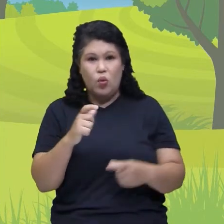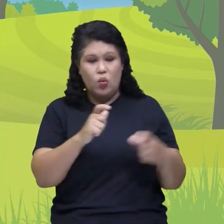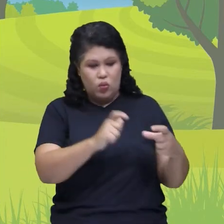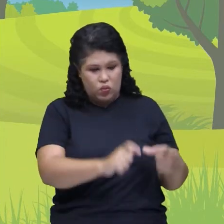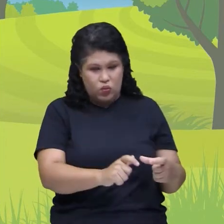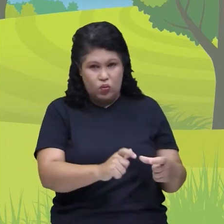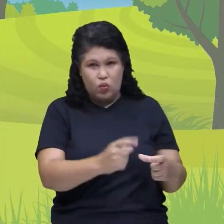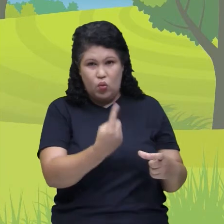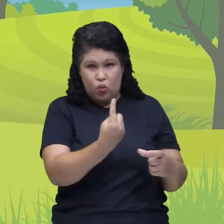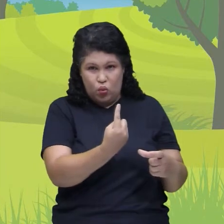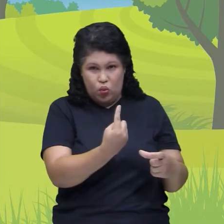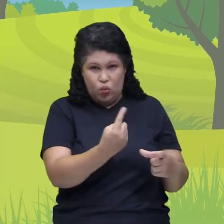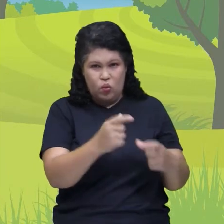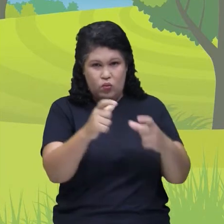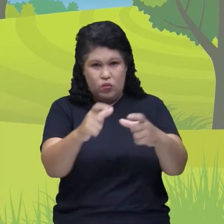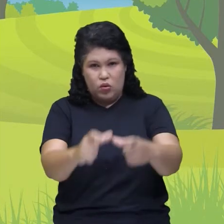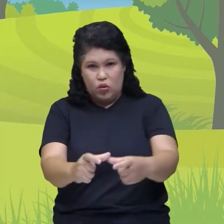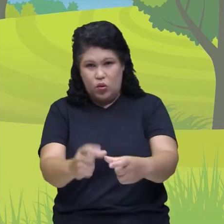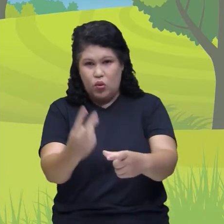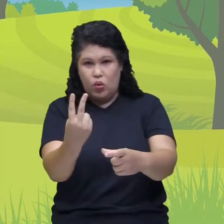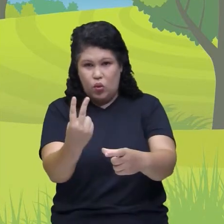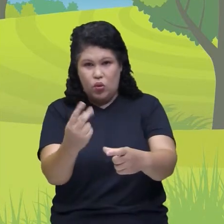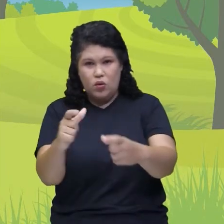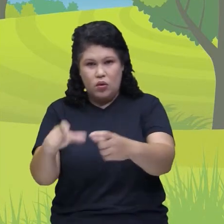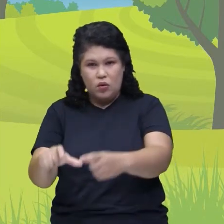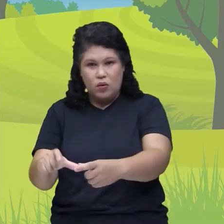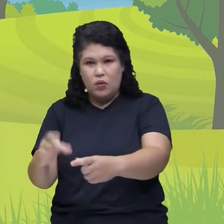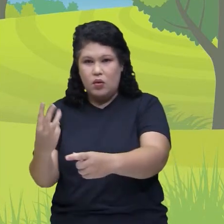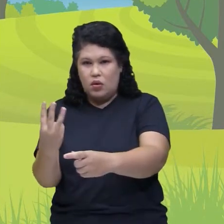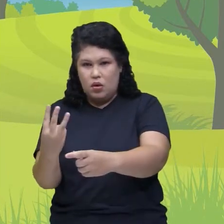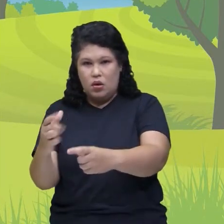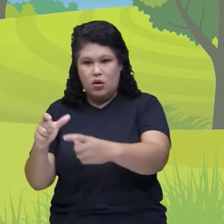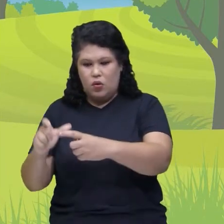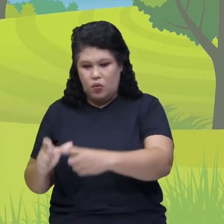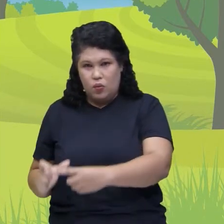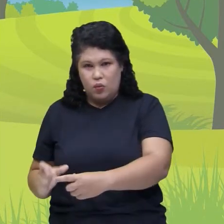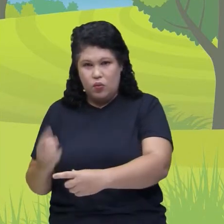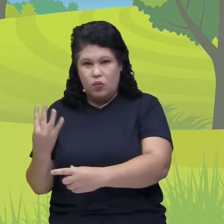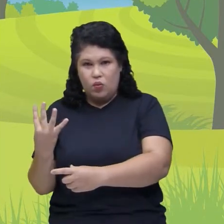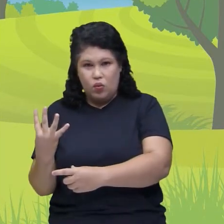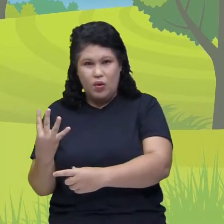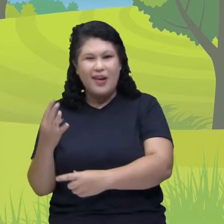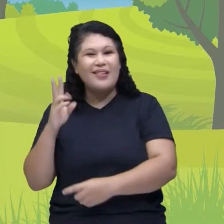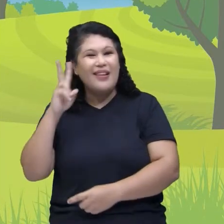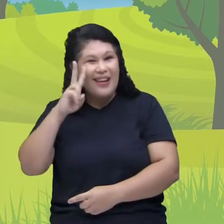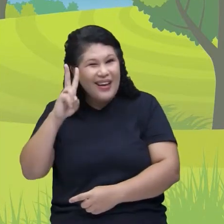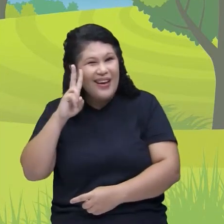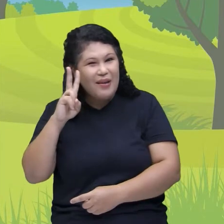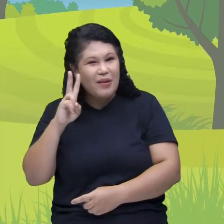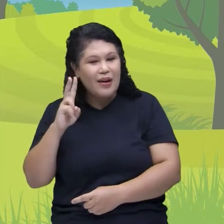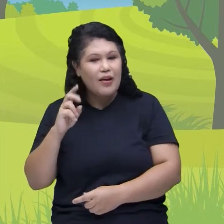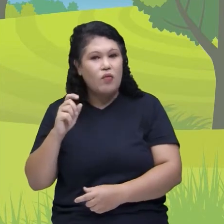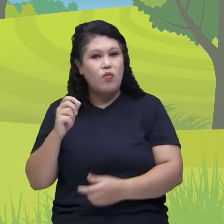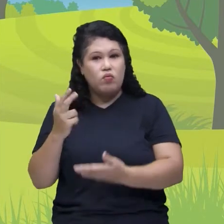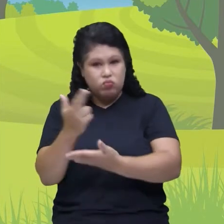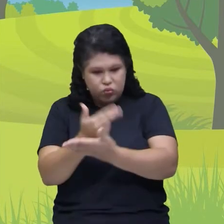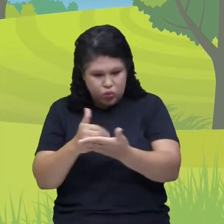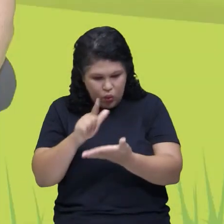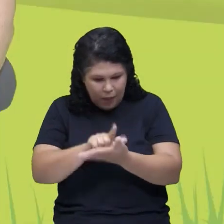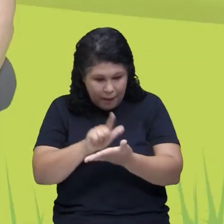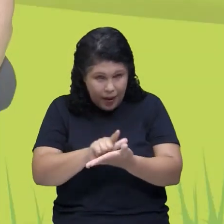número 1, estação número 2, estação número 3, estação número 4. Vamos escrever os números. Vamos lá.